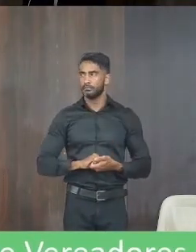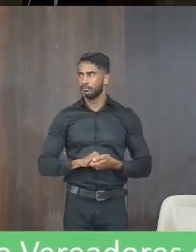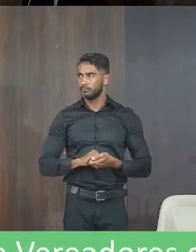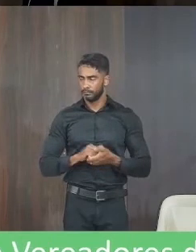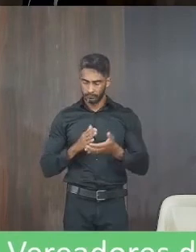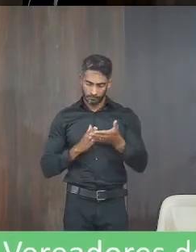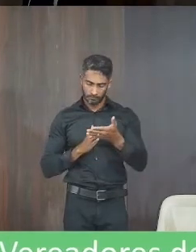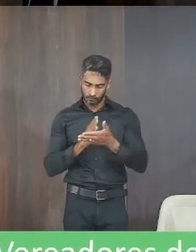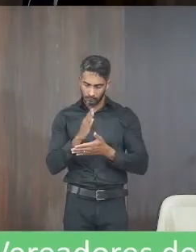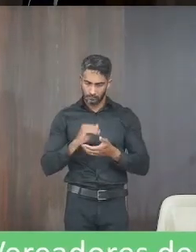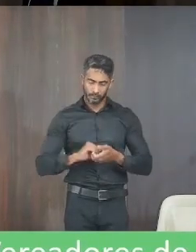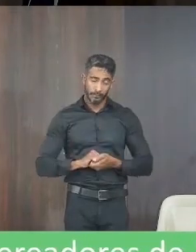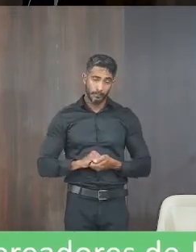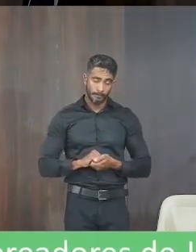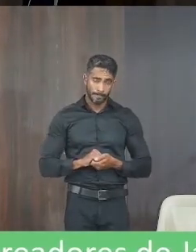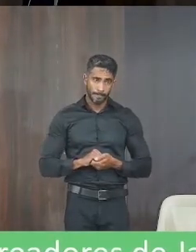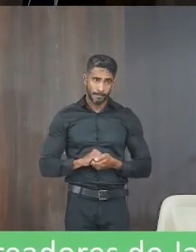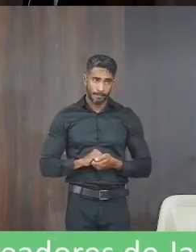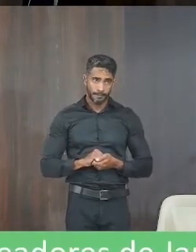aprovado